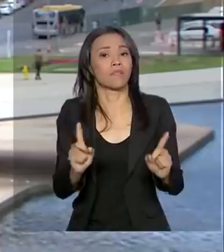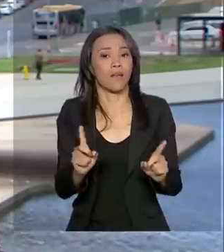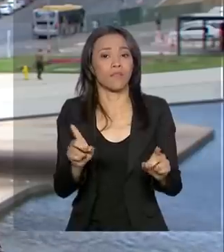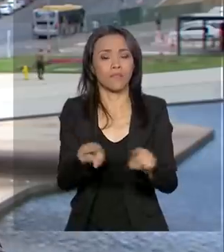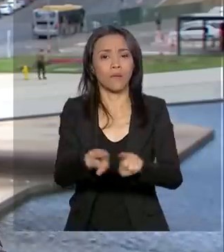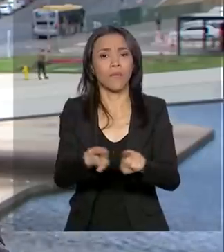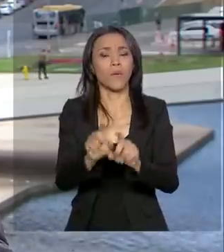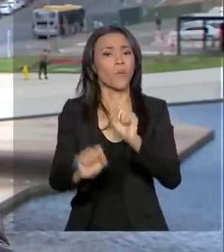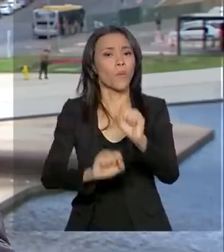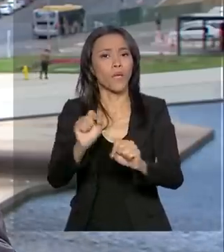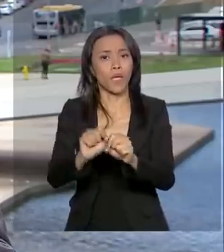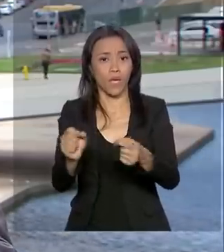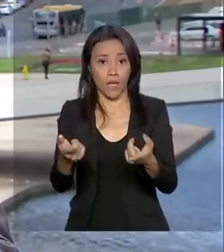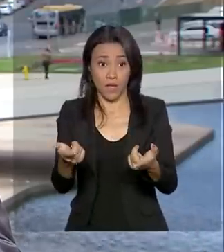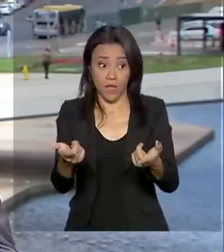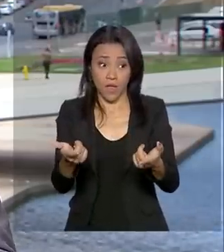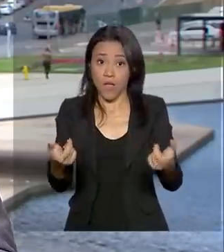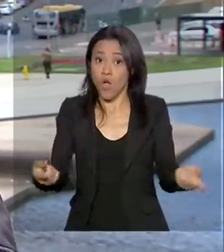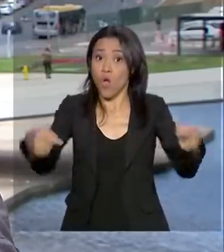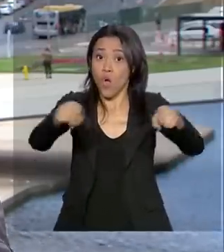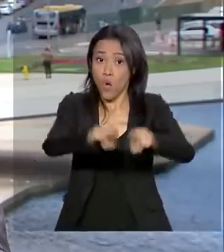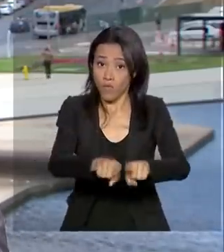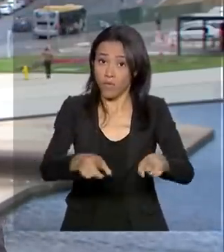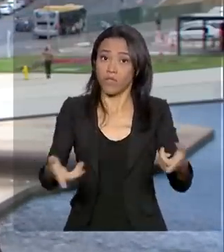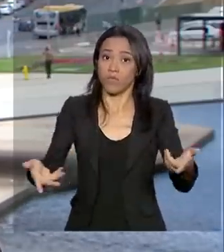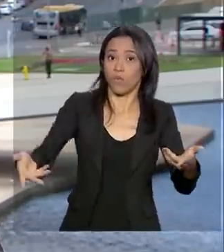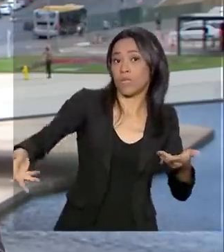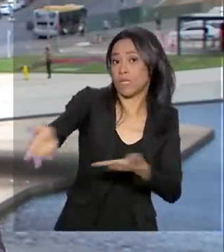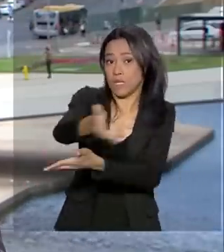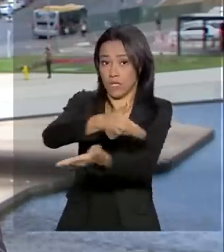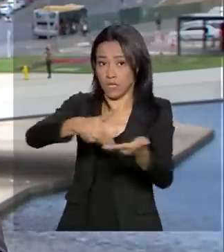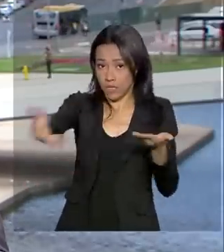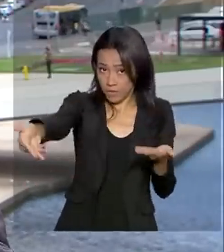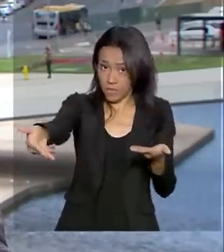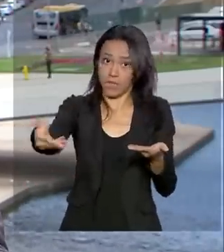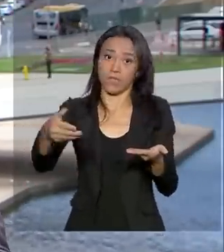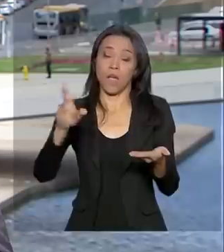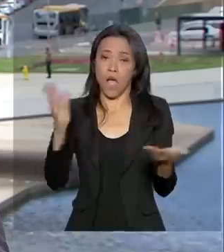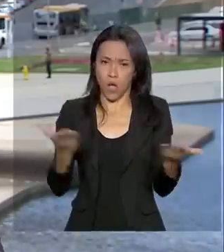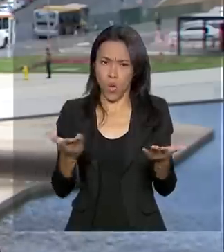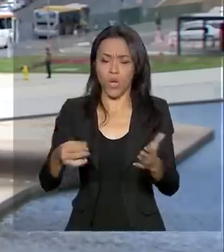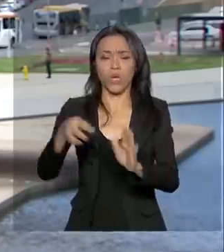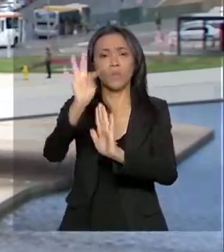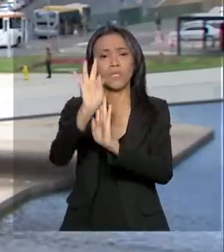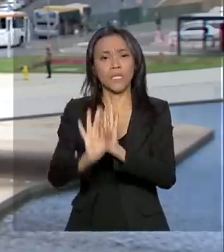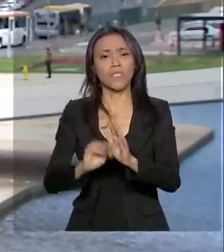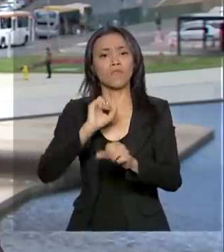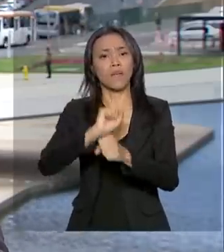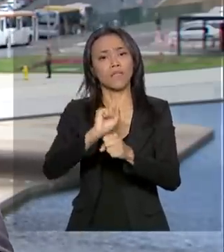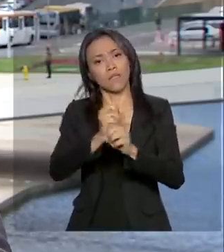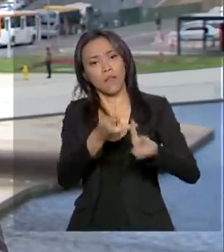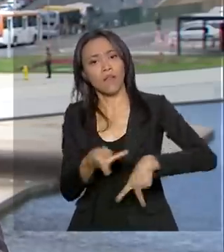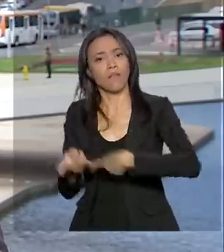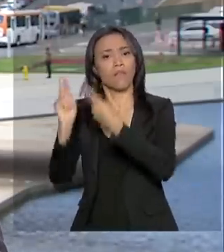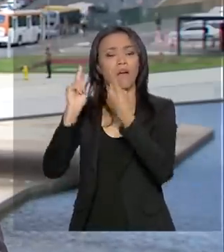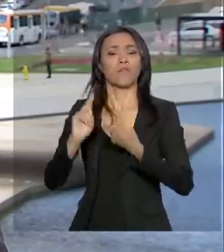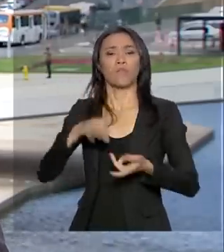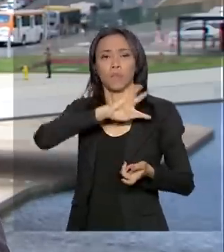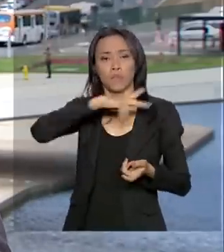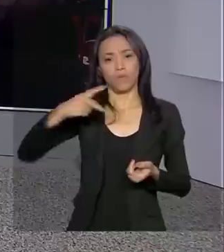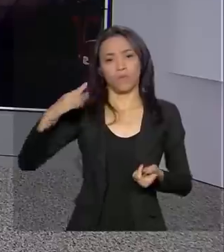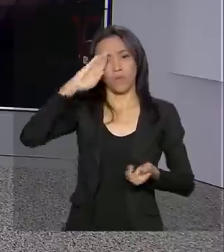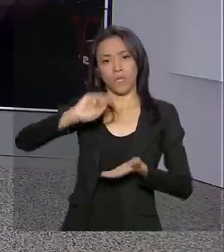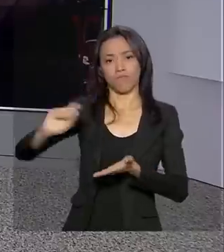convênios com transferência voluntária. O texto seguirá agora para a sanção do presidente Jair Bolsonaro. Renata. Obrigada,